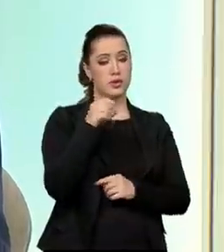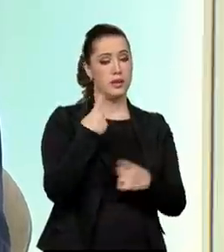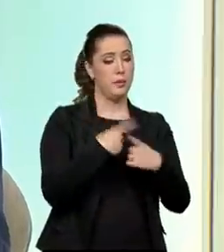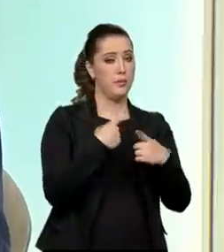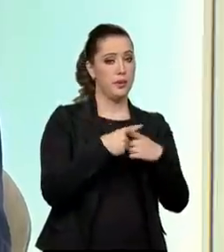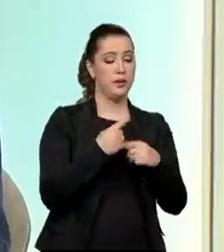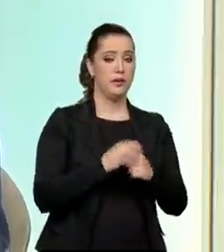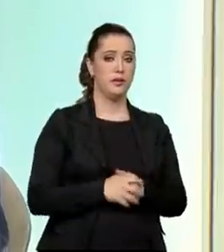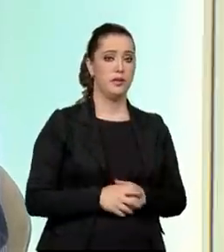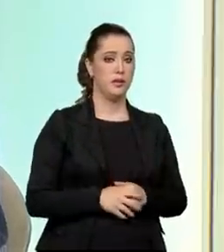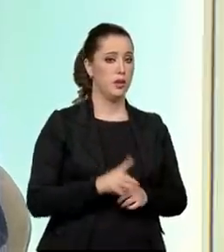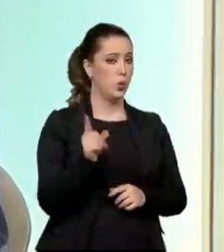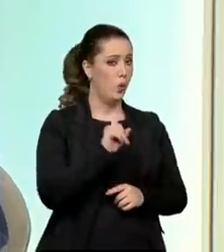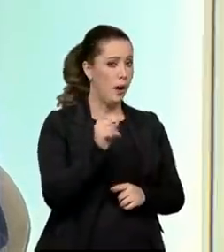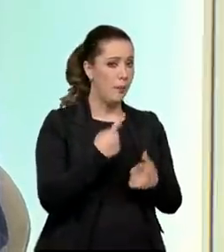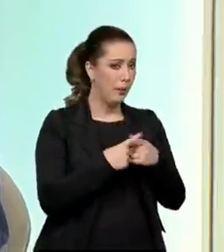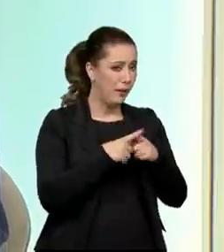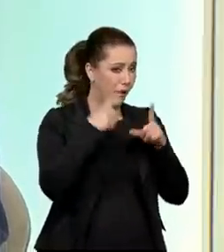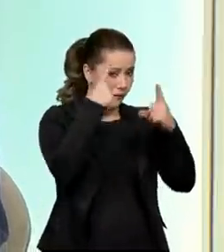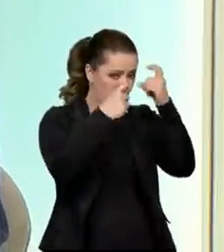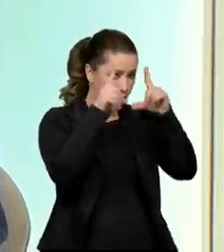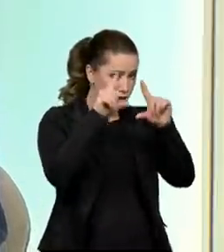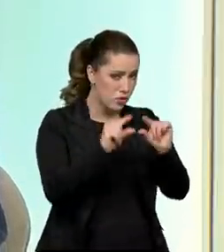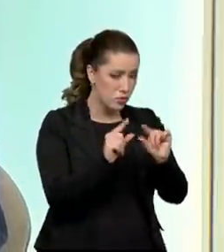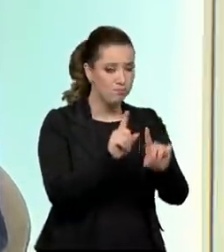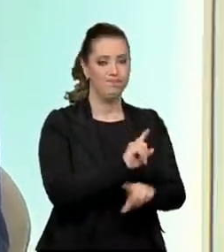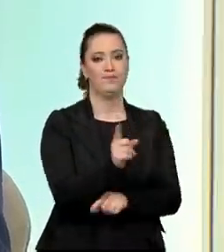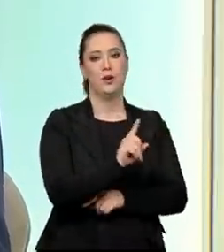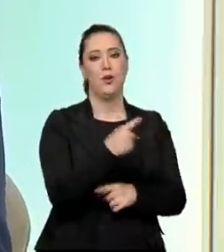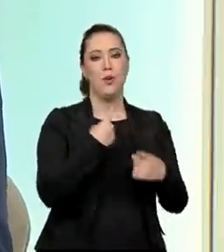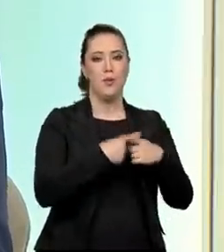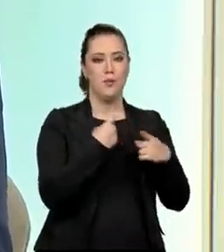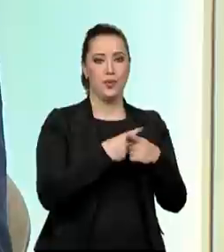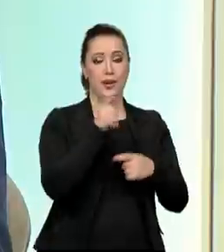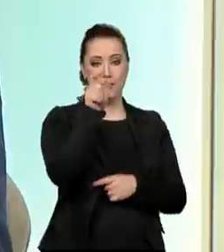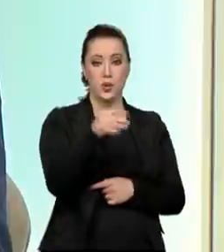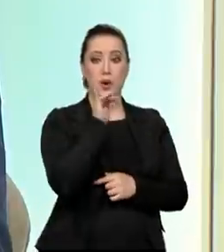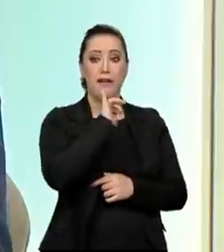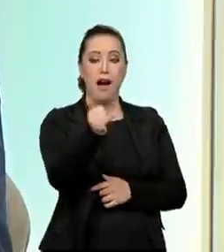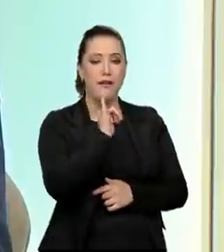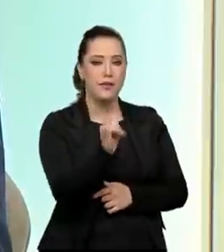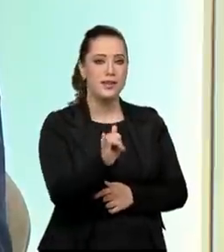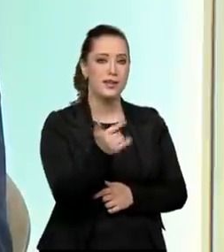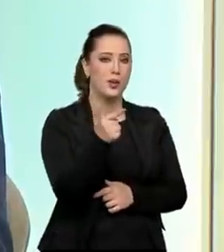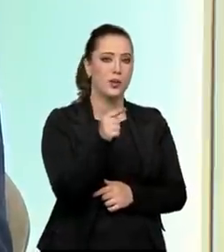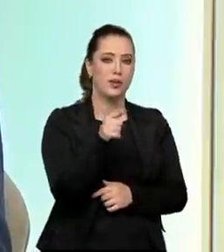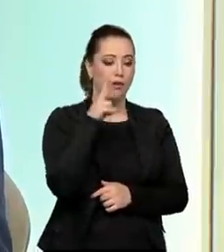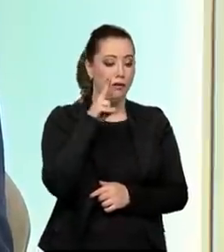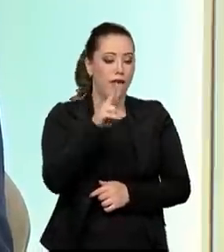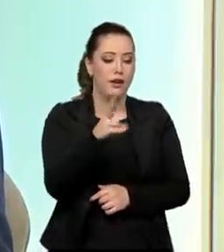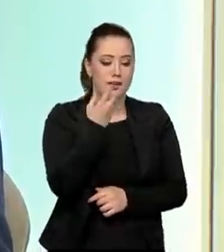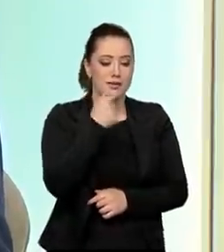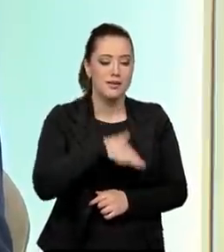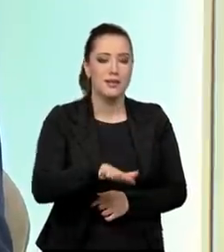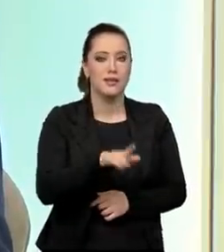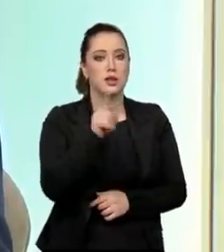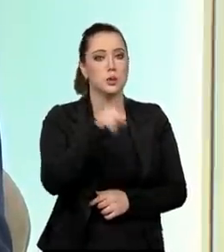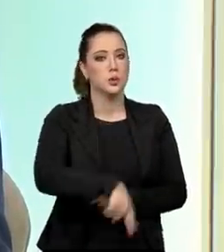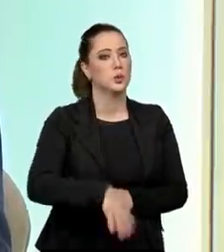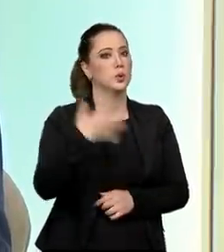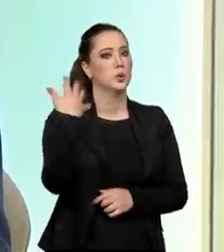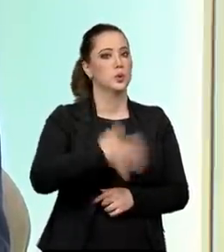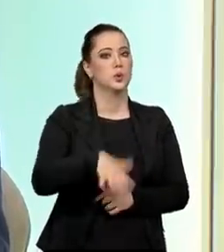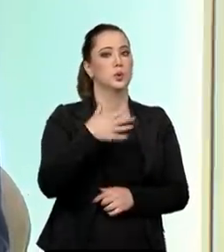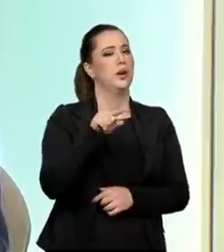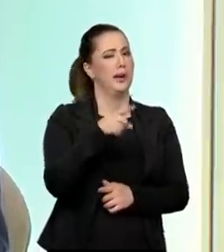por quê? Não porque a violência diminuiu, mas porque aqueles que fazem as denúncias não estão tendo acesso às crianças, o que é gravíssimo,